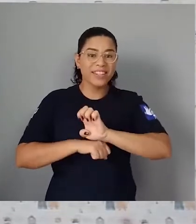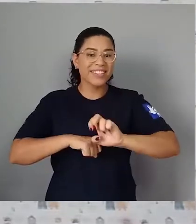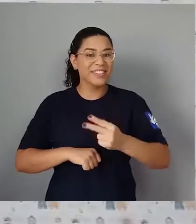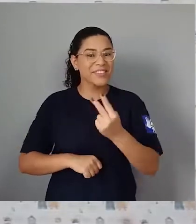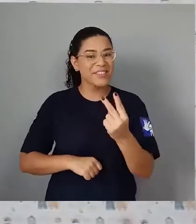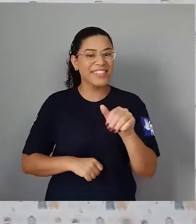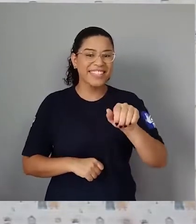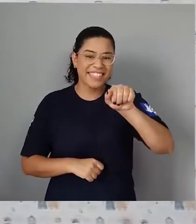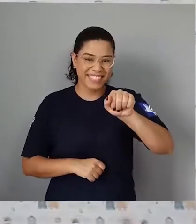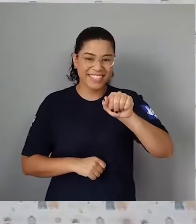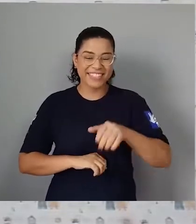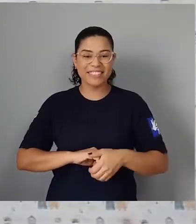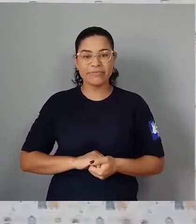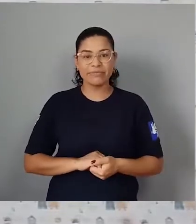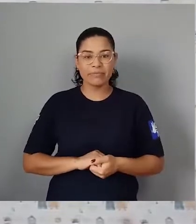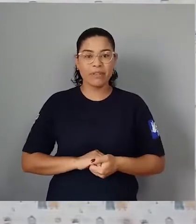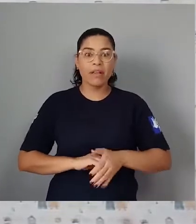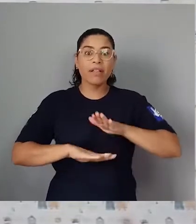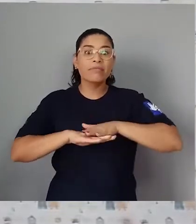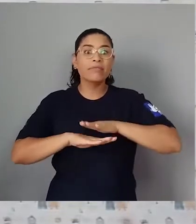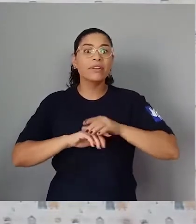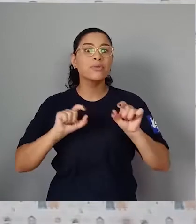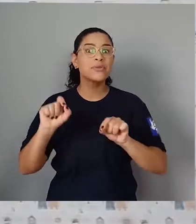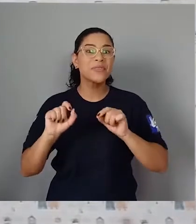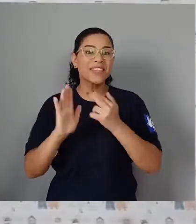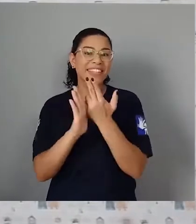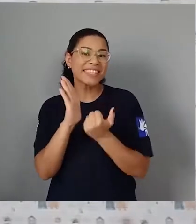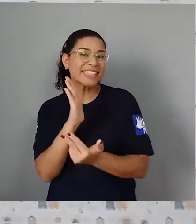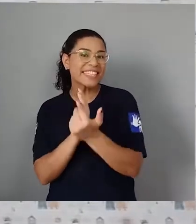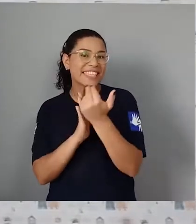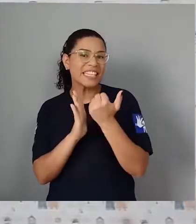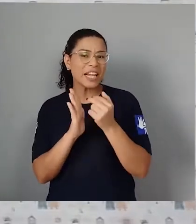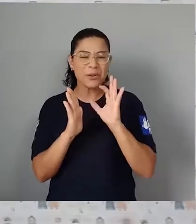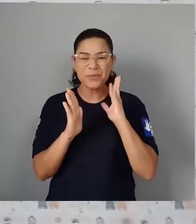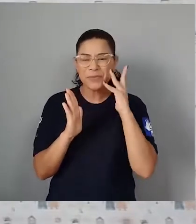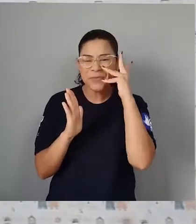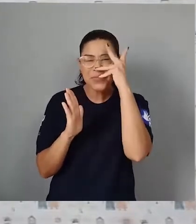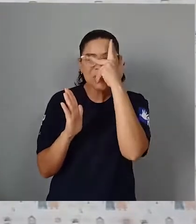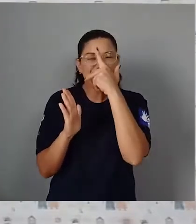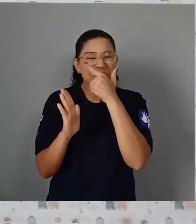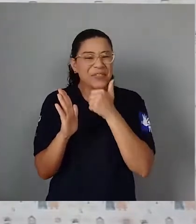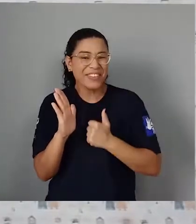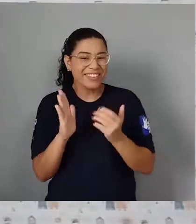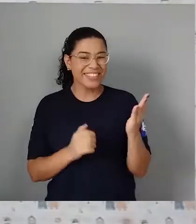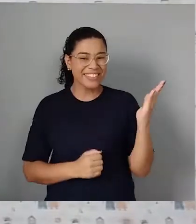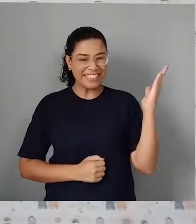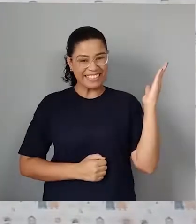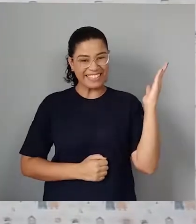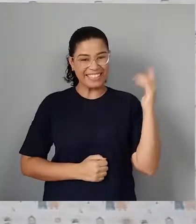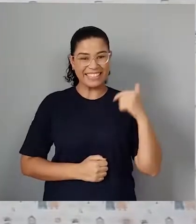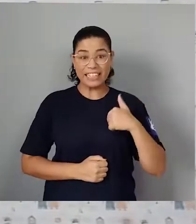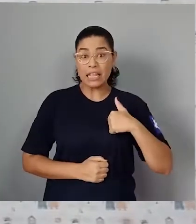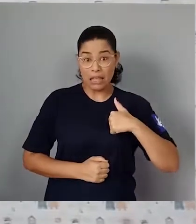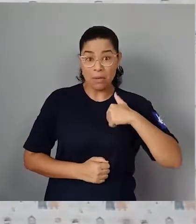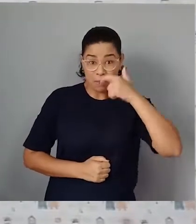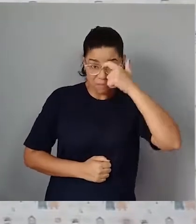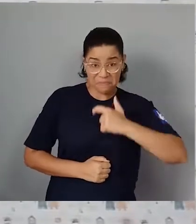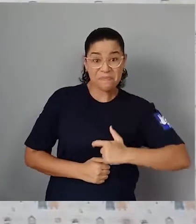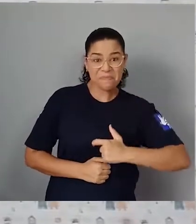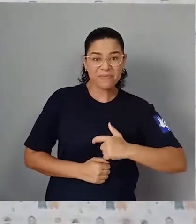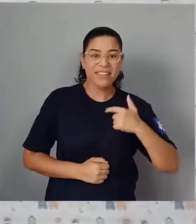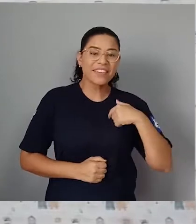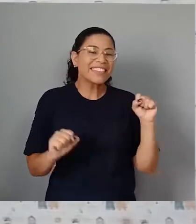Ela fez esse desenho maravilhoso que sou eu, Pietra. Eu